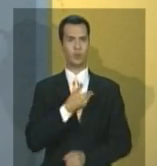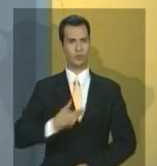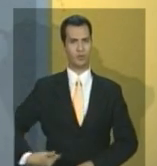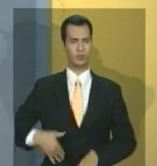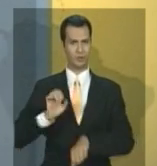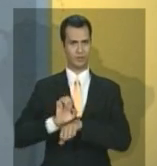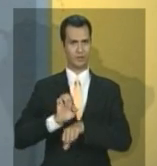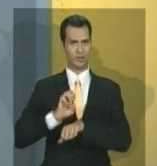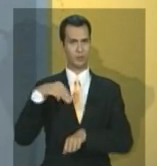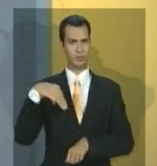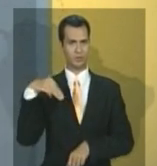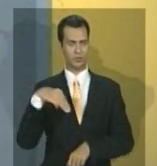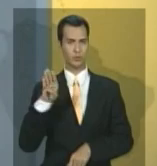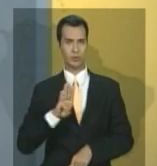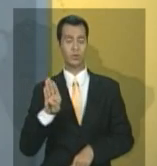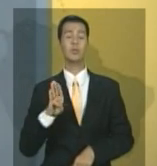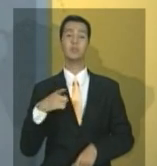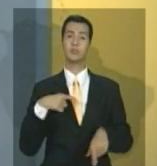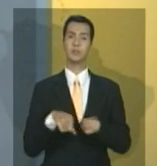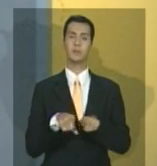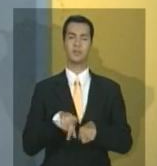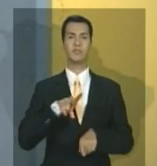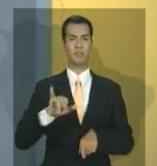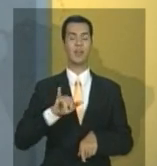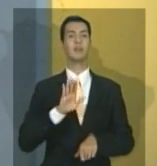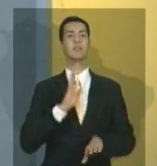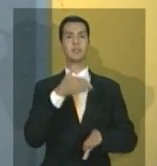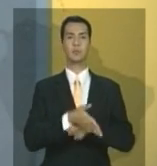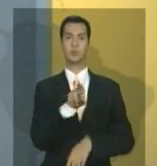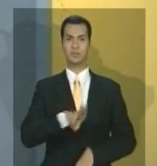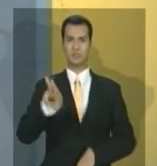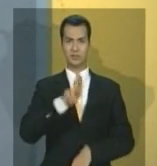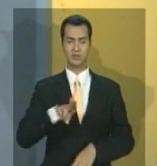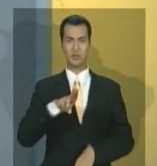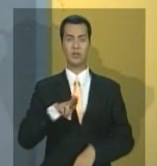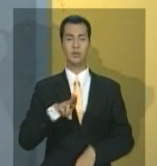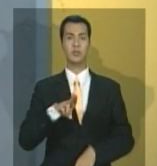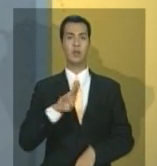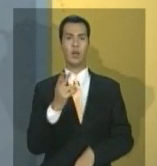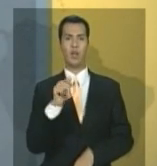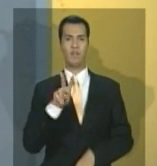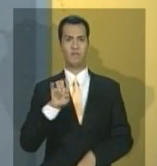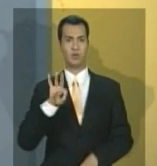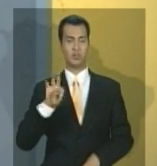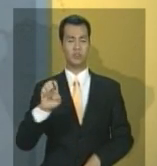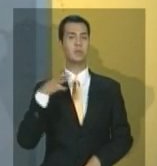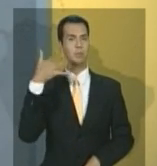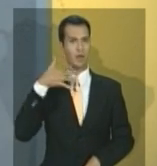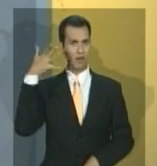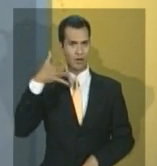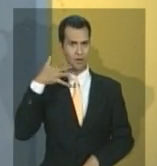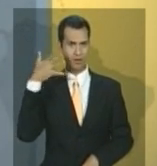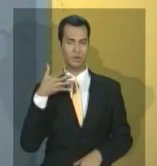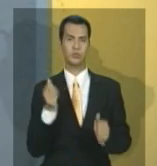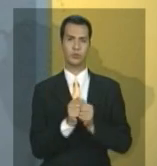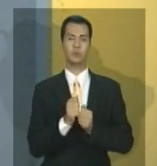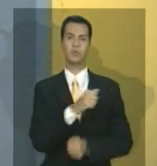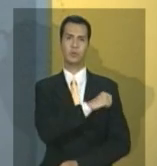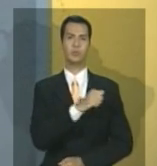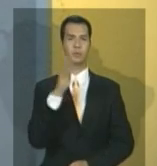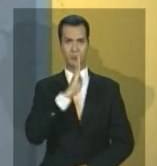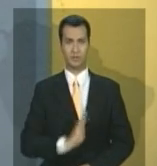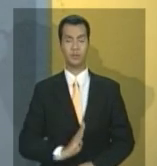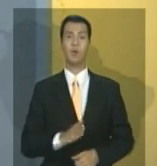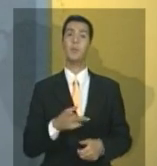faz uma palestra e se encontra com alunos brasileiros. A presidenta Dilma Rousseff embarca esta noite de volta para o Brasil, onde deve chegar amanhã pela